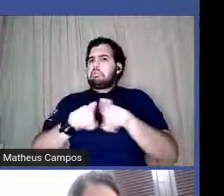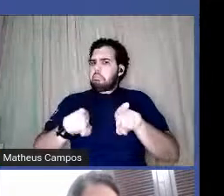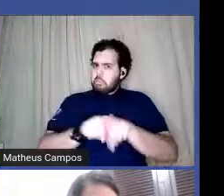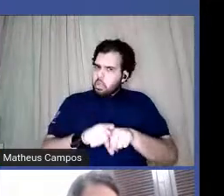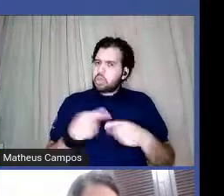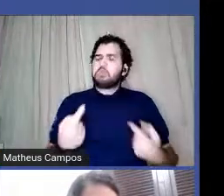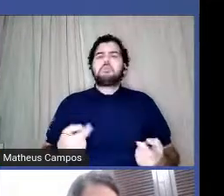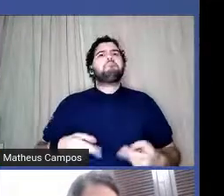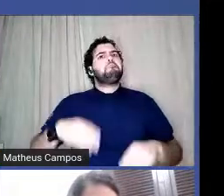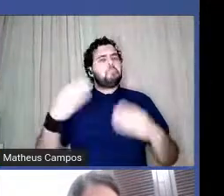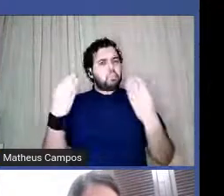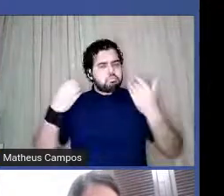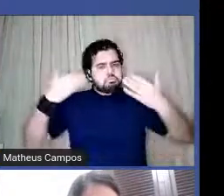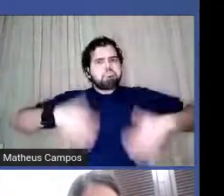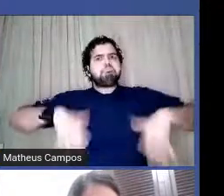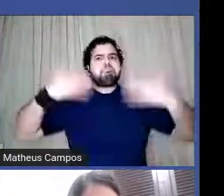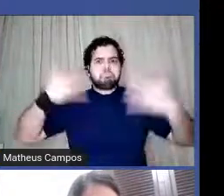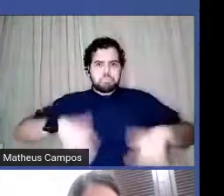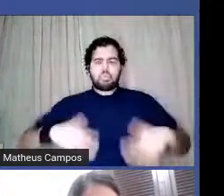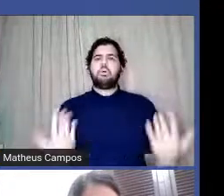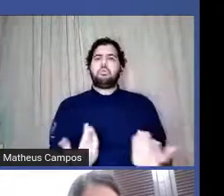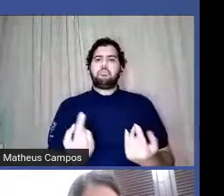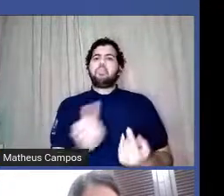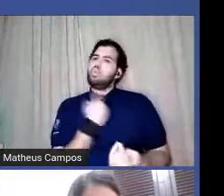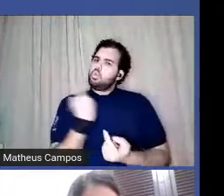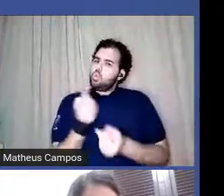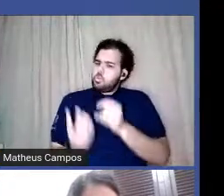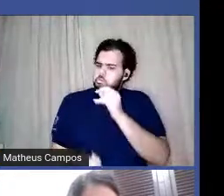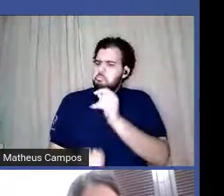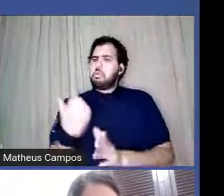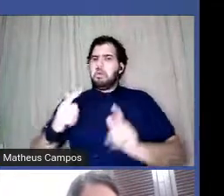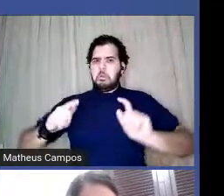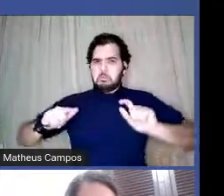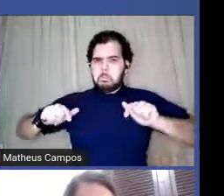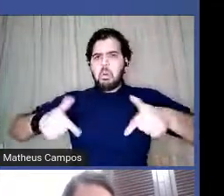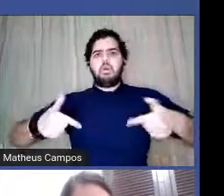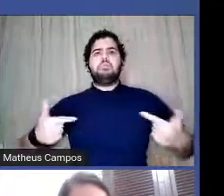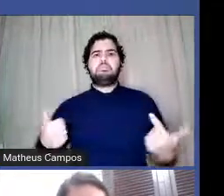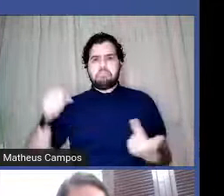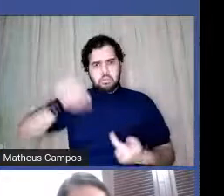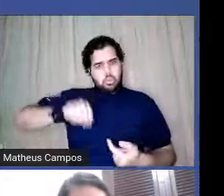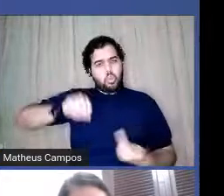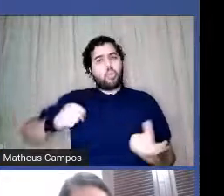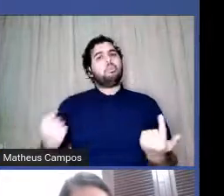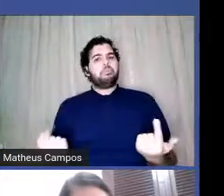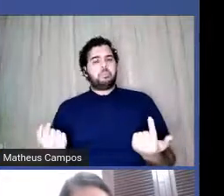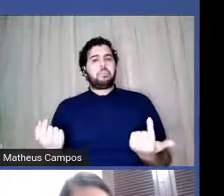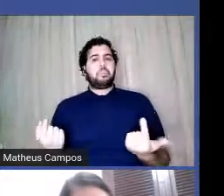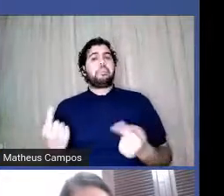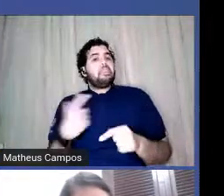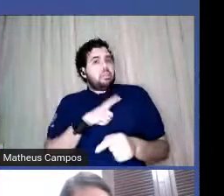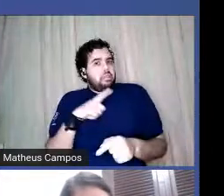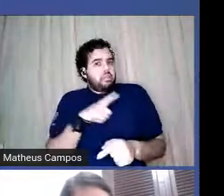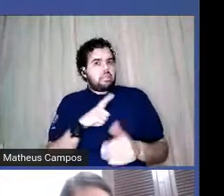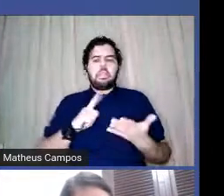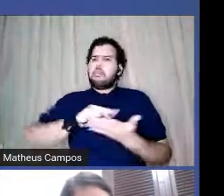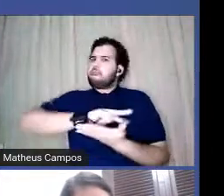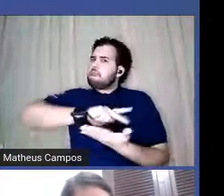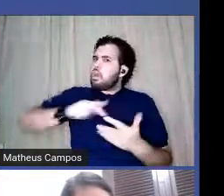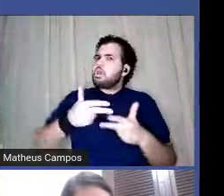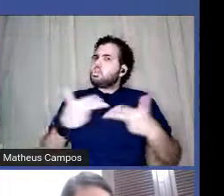demais, né, a gente que faz acontecer, né, então, assim, tem muita coisa rolando.